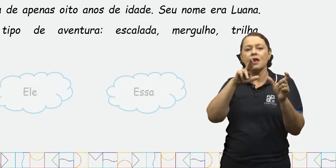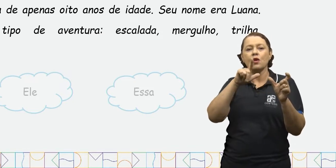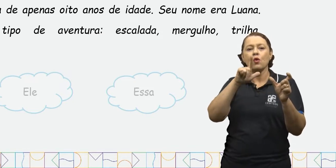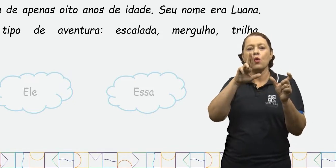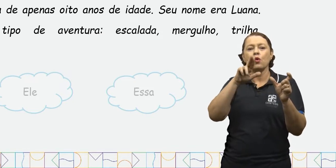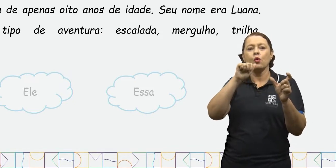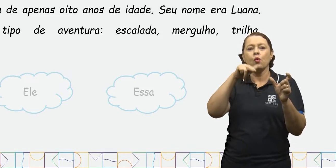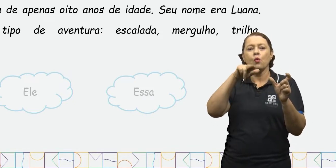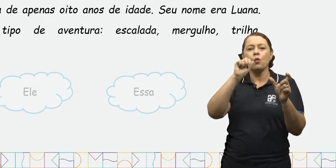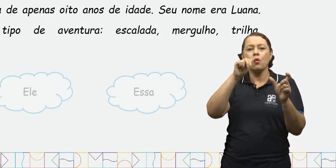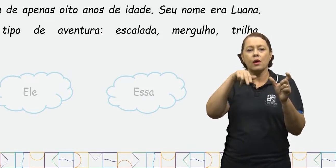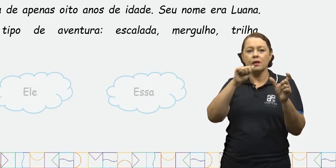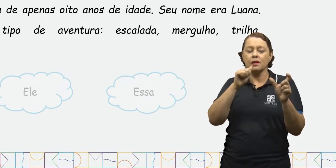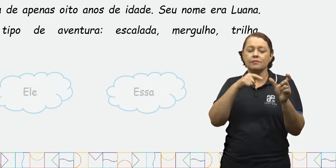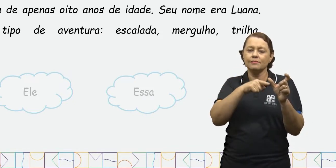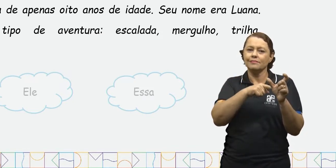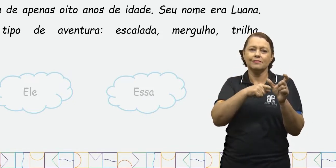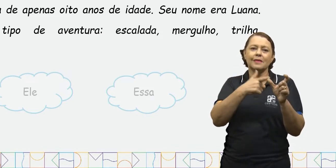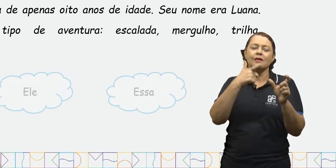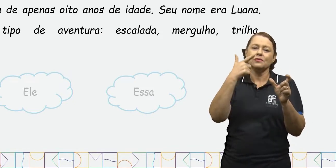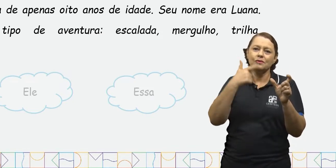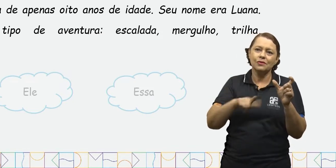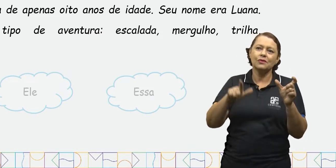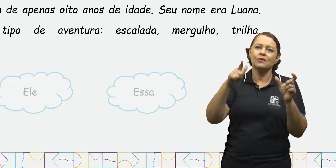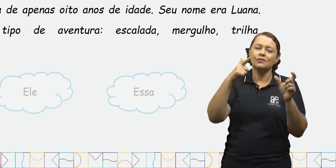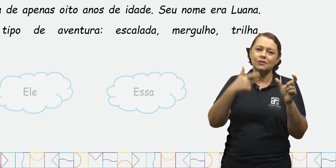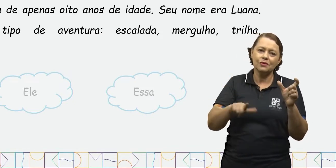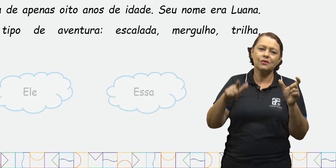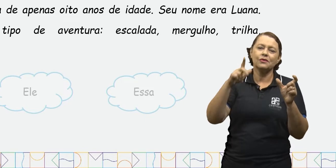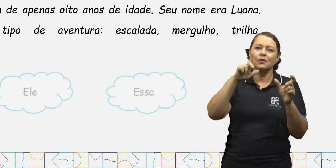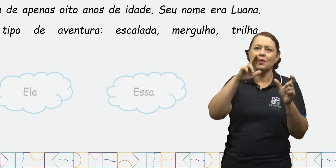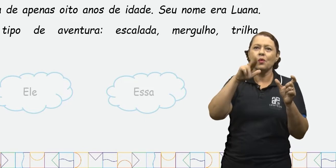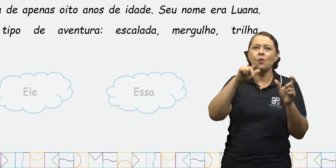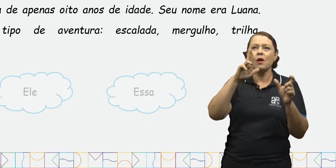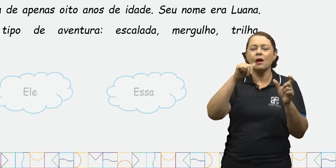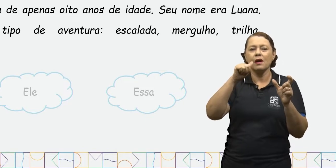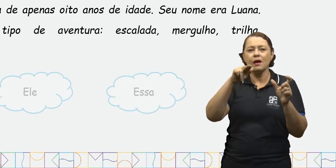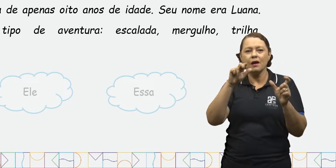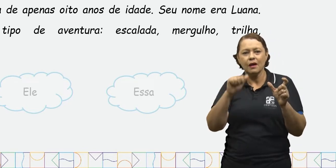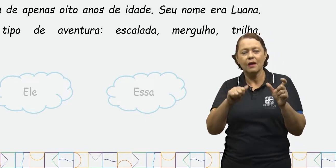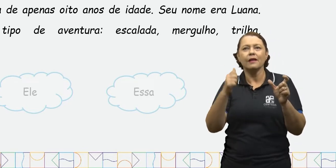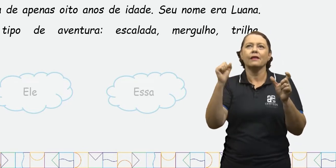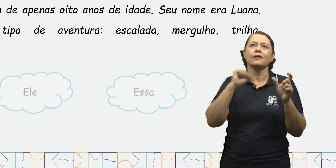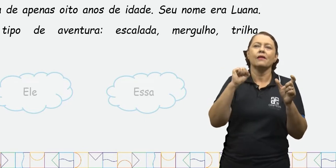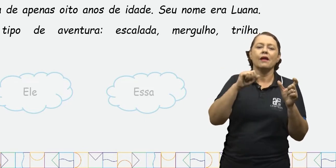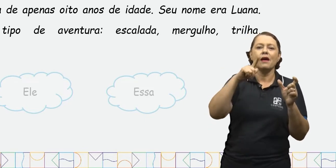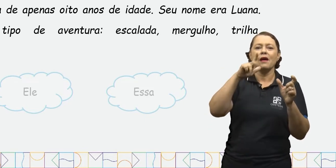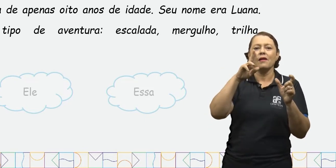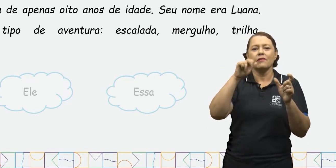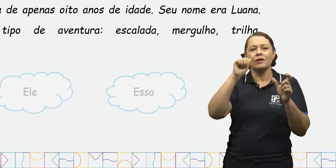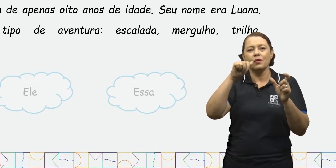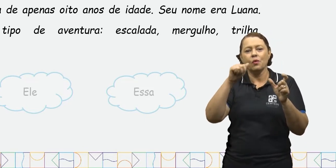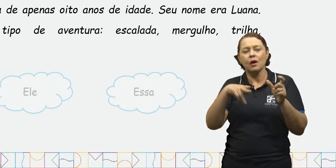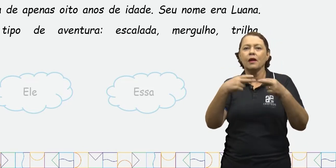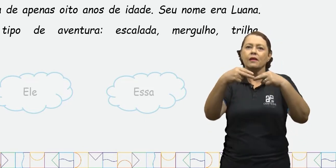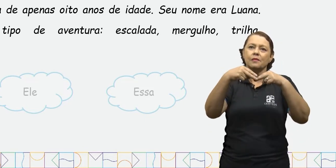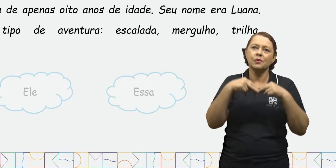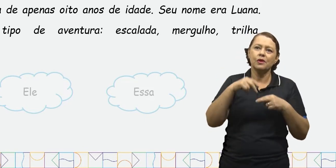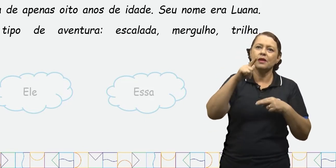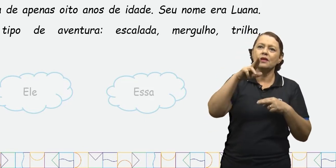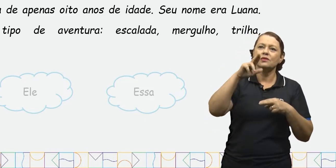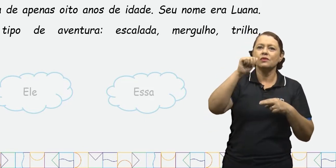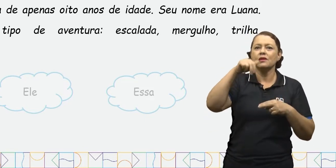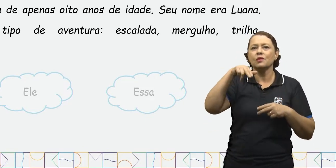Então, ficaria muito repetitivo ficar. Seu nome era Luana. Luana adorava. Por isso que é